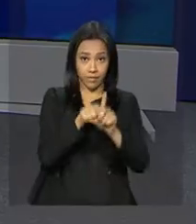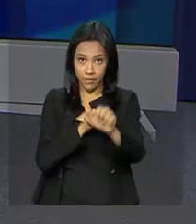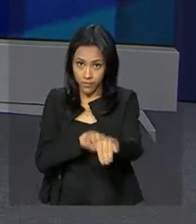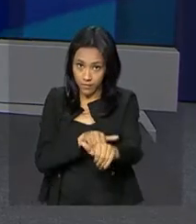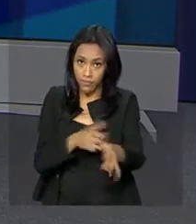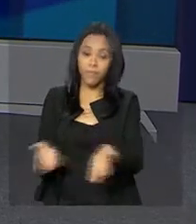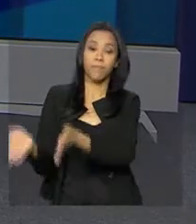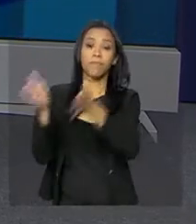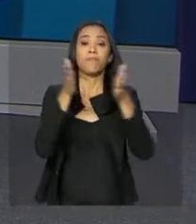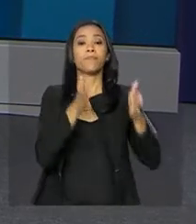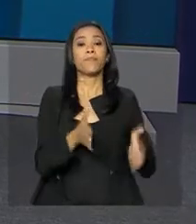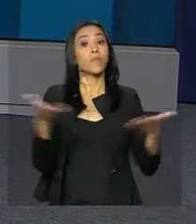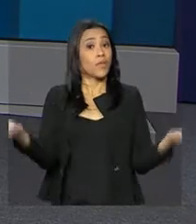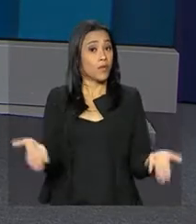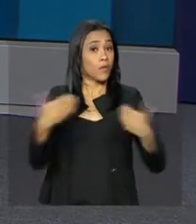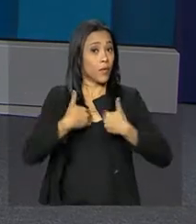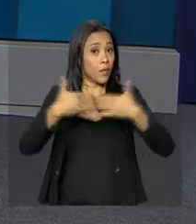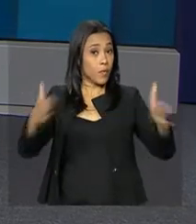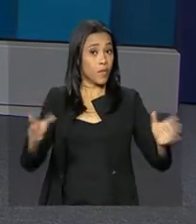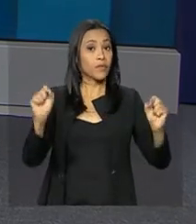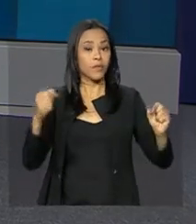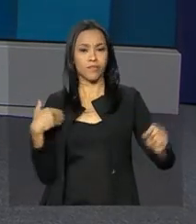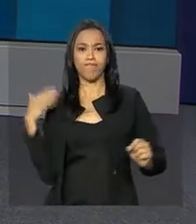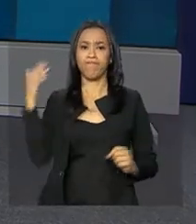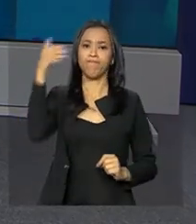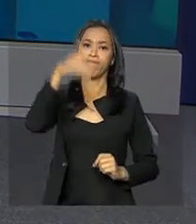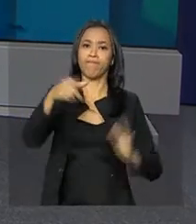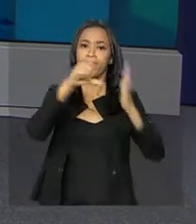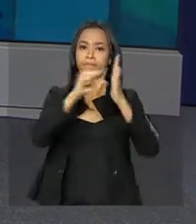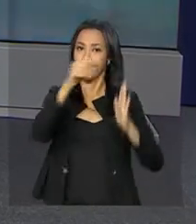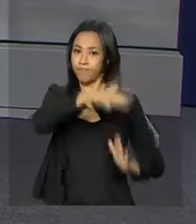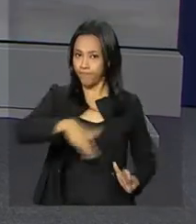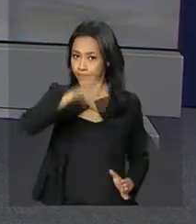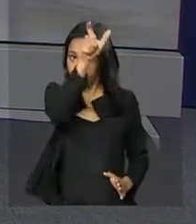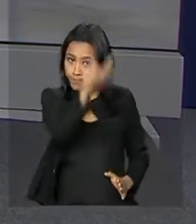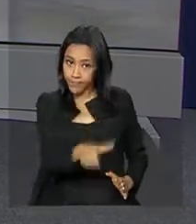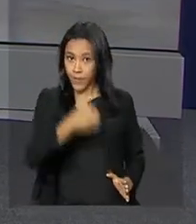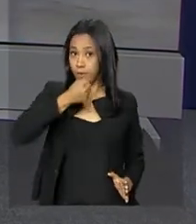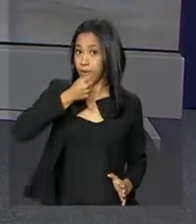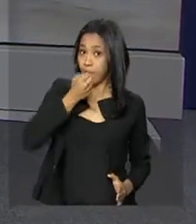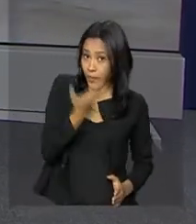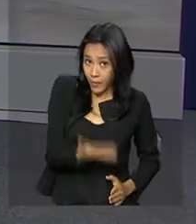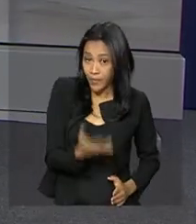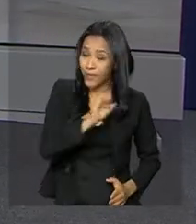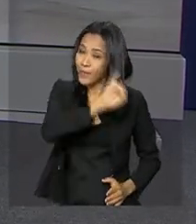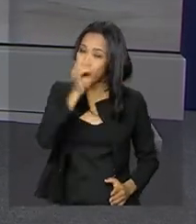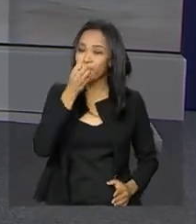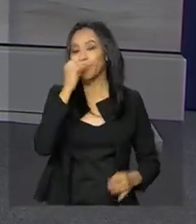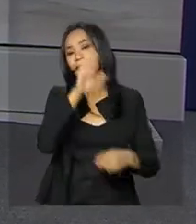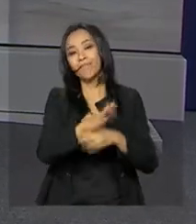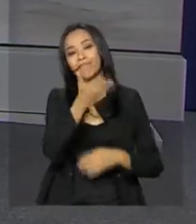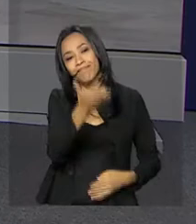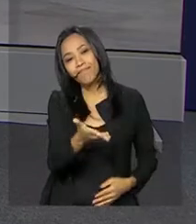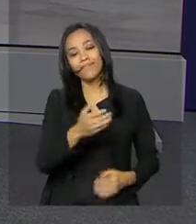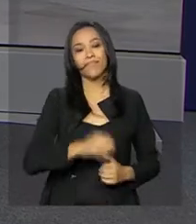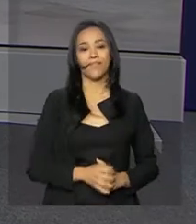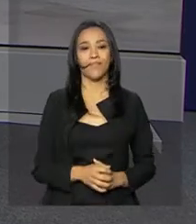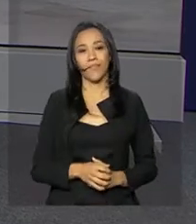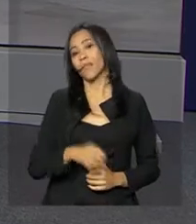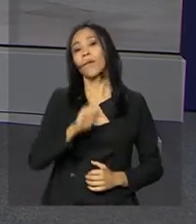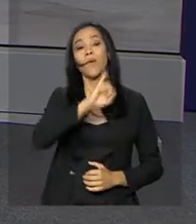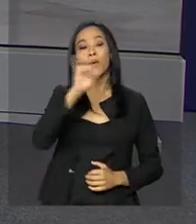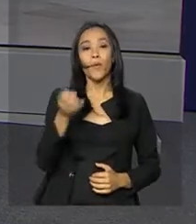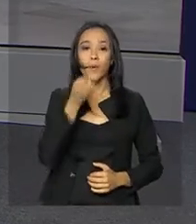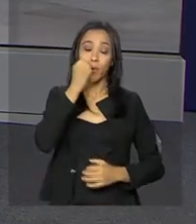E a gente começa essa edição indo direto ao Palácio do Planalto, conversar ao vivo com a repórter Luana Karen. Olá Luana, boa tarde pra você. Olá